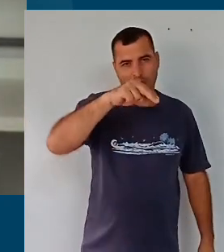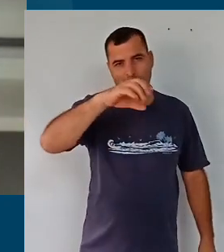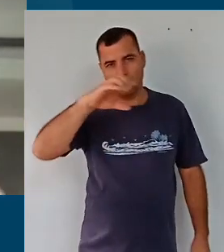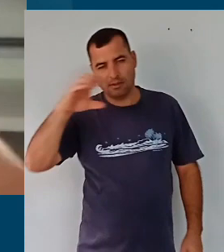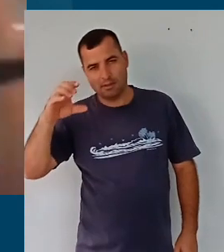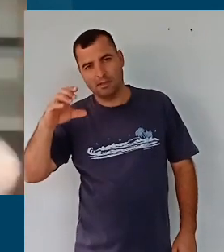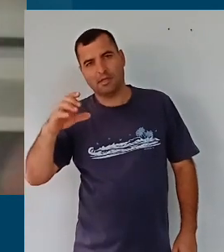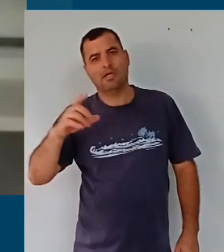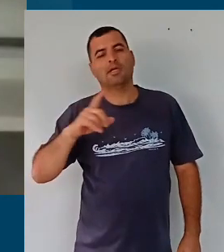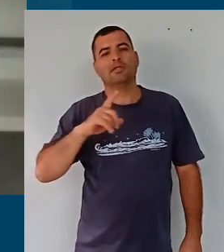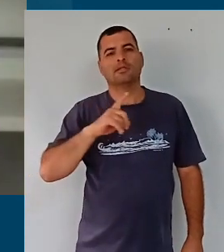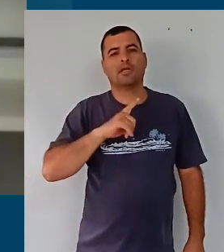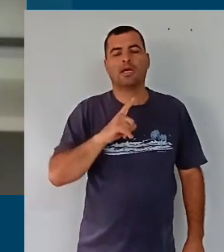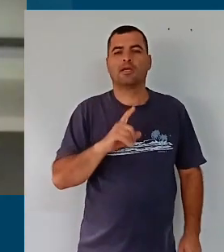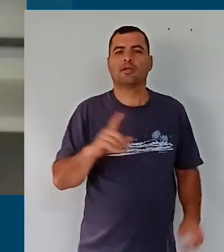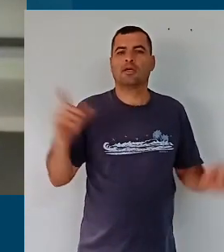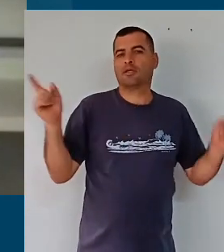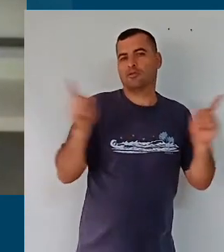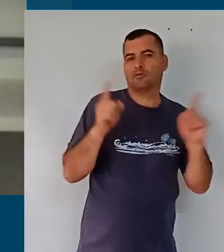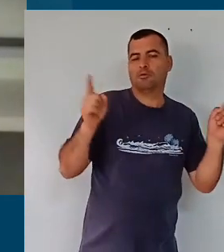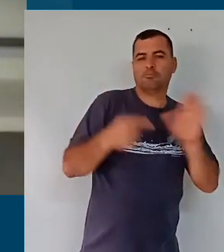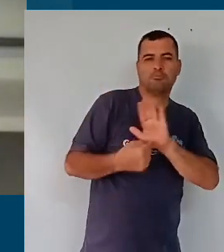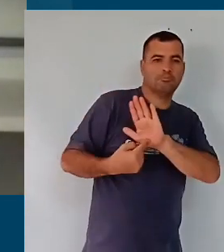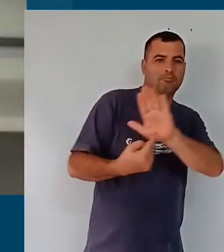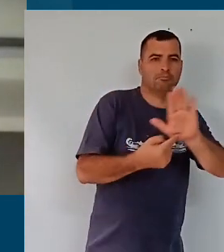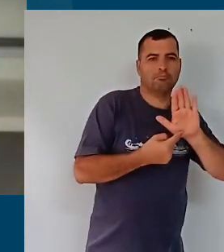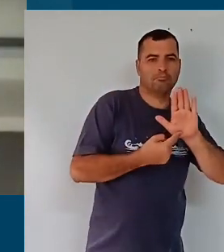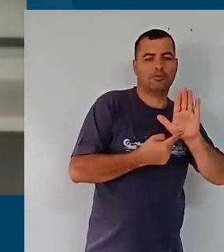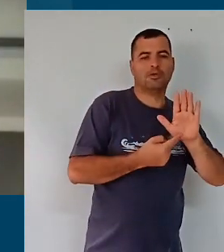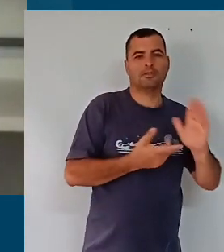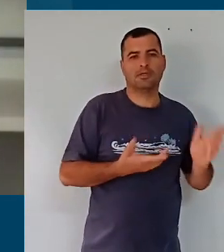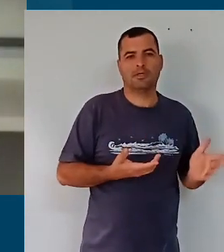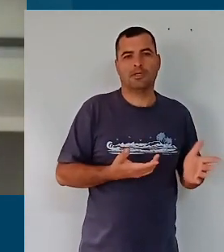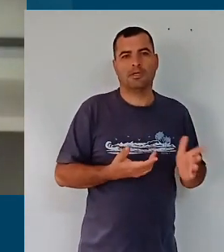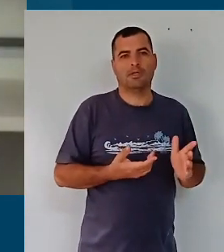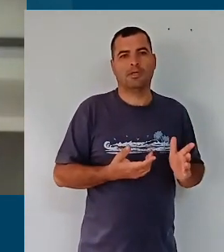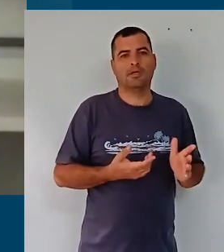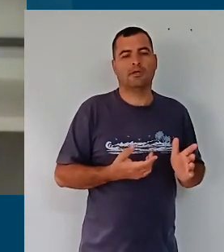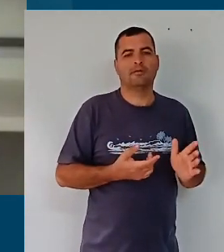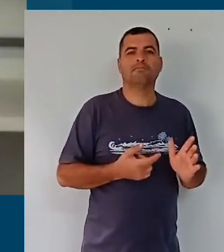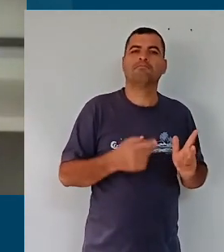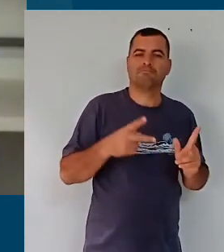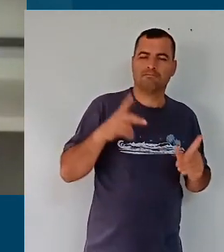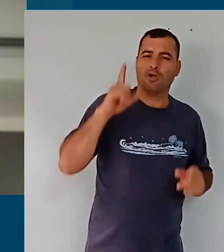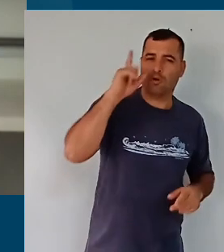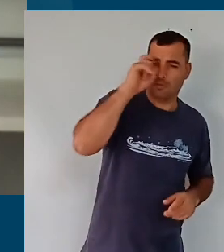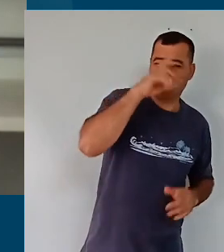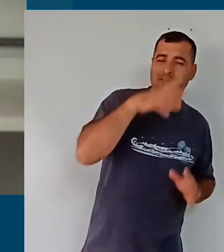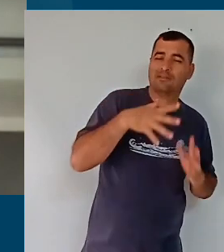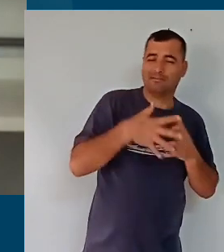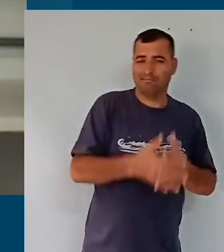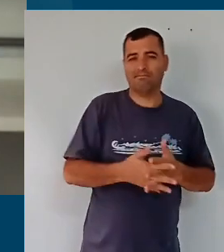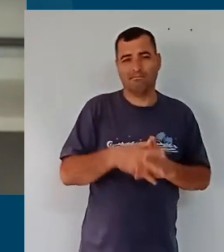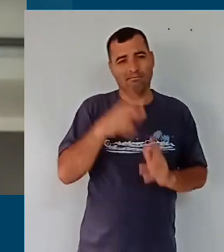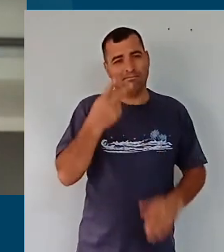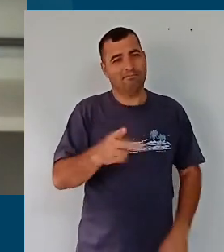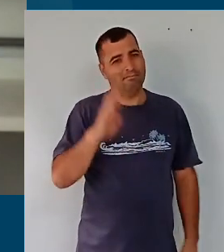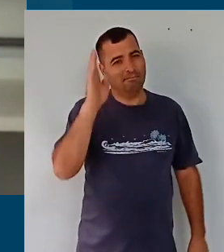em face ao panorama que nós estamos vivendo hoje no Brasil, que é um panorama complicado, um